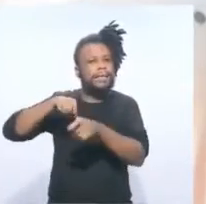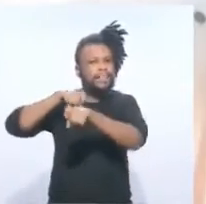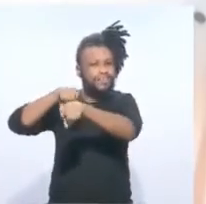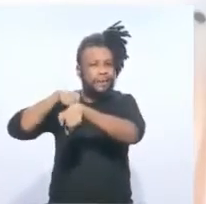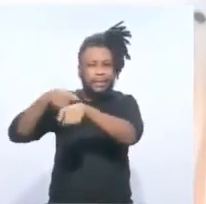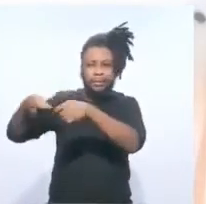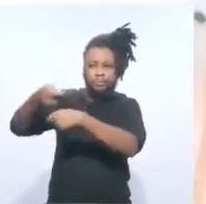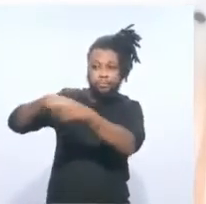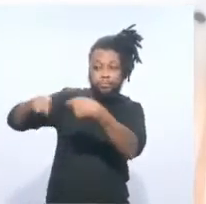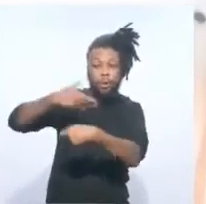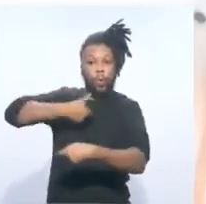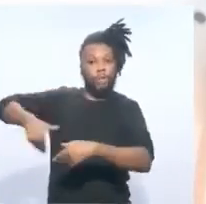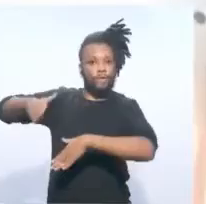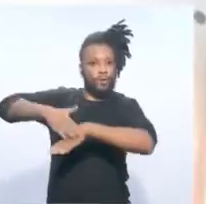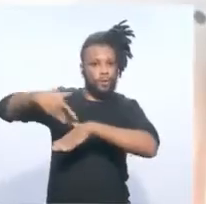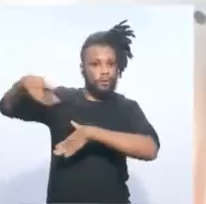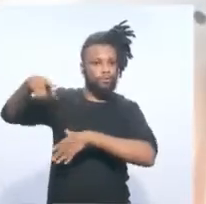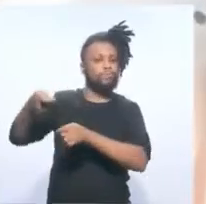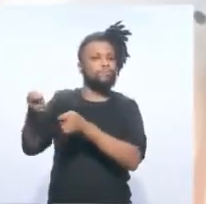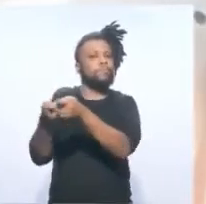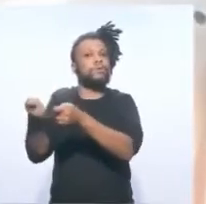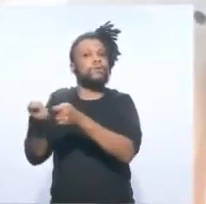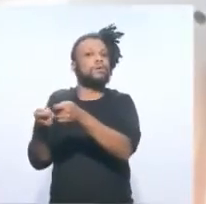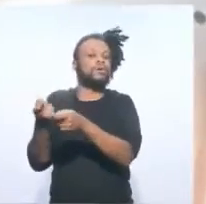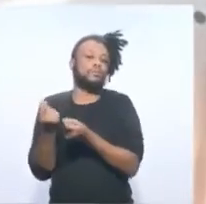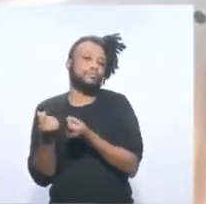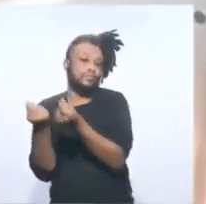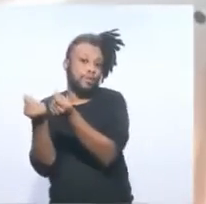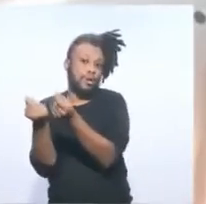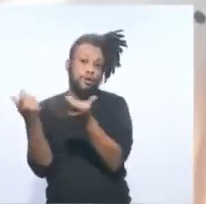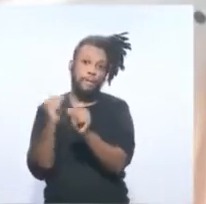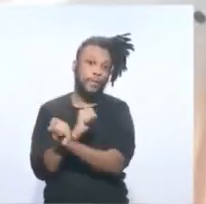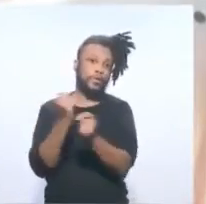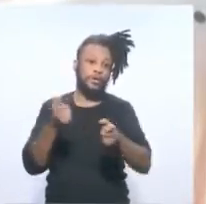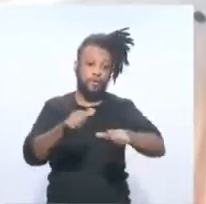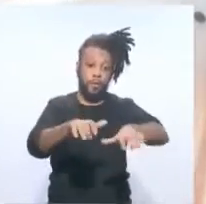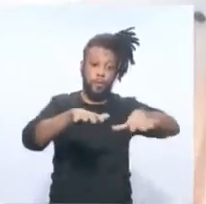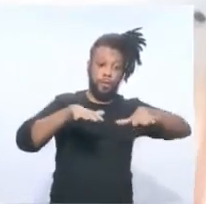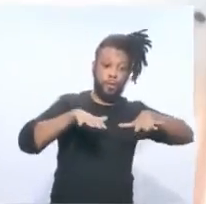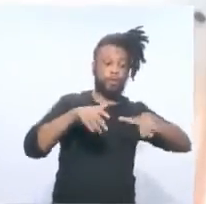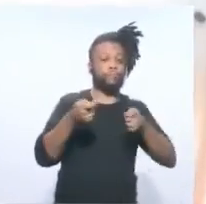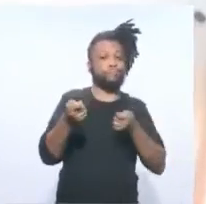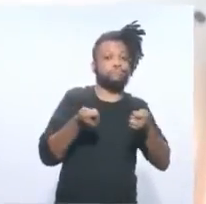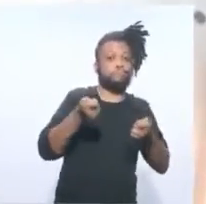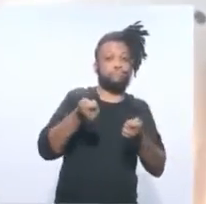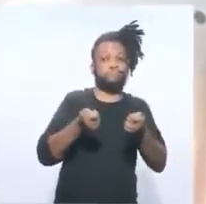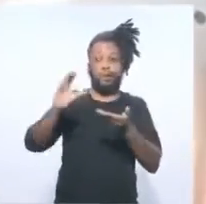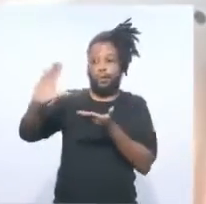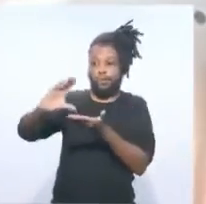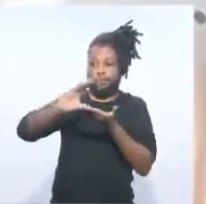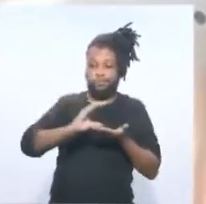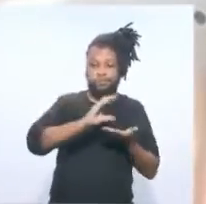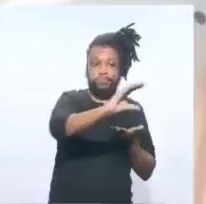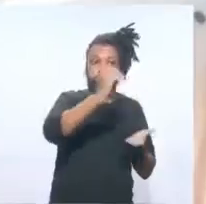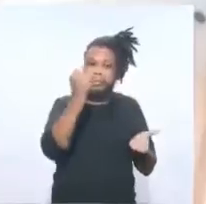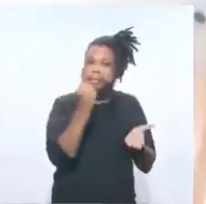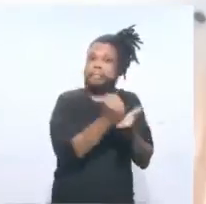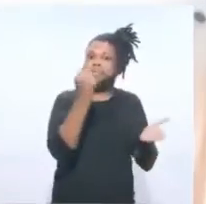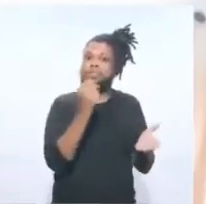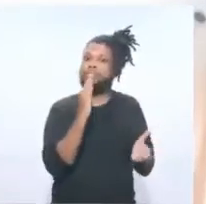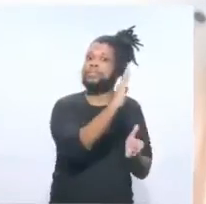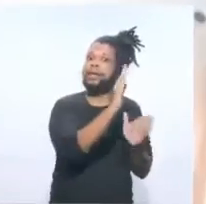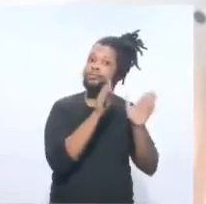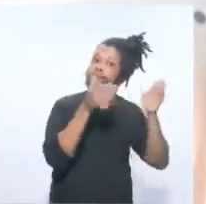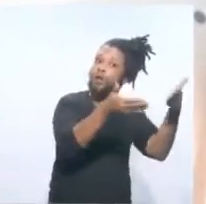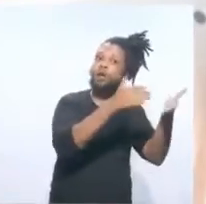faça a gestão desse dinheiro. Não pode o parlamento direcionar e carimbar esse dinheiro diretamente para alguma secretaria